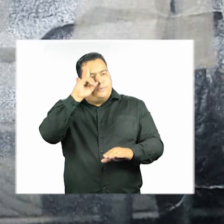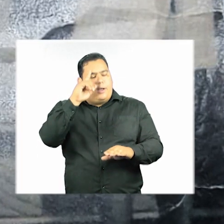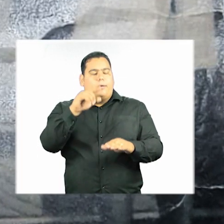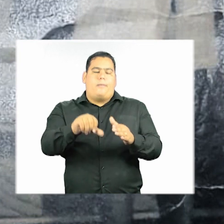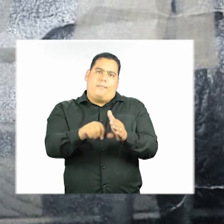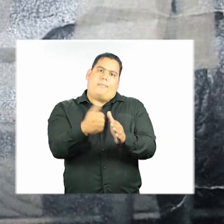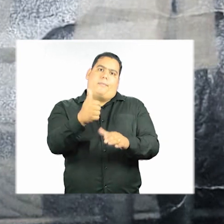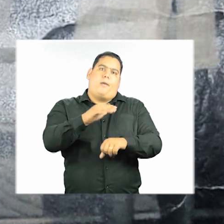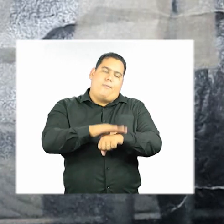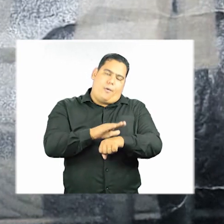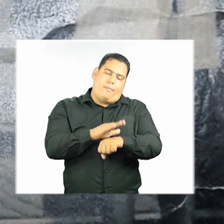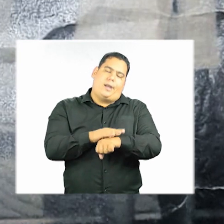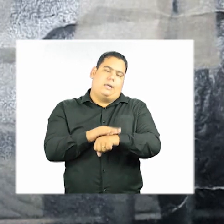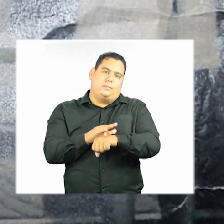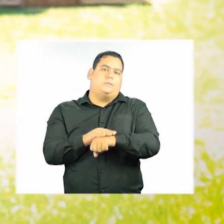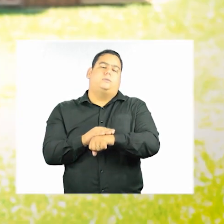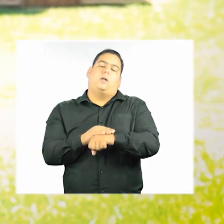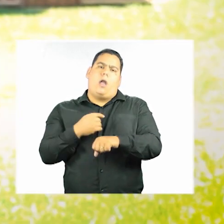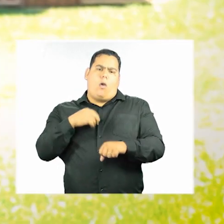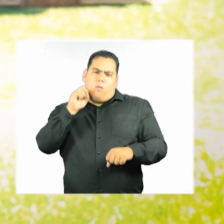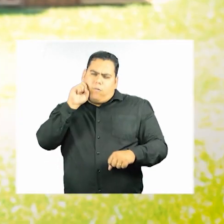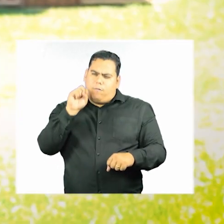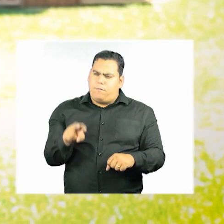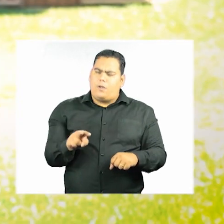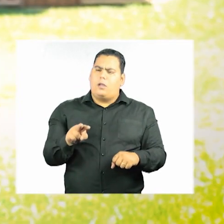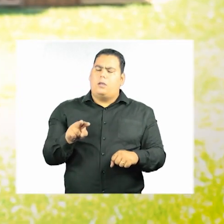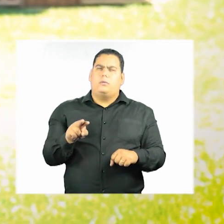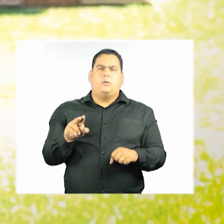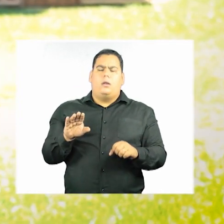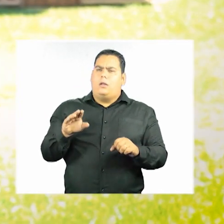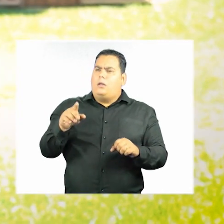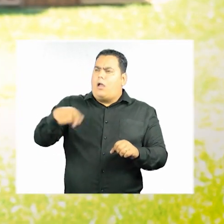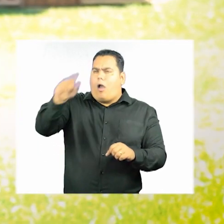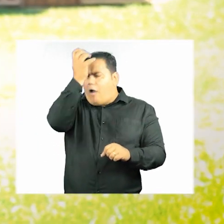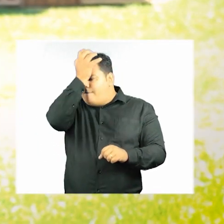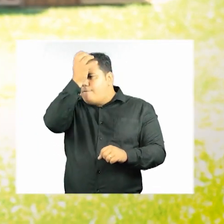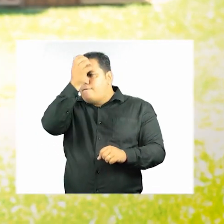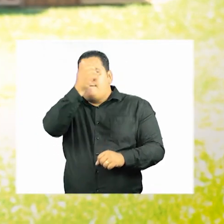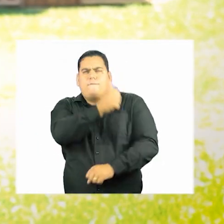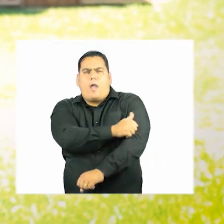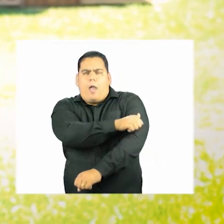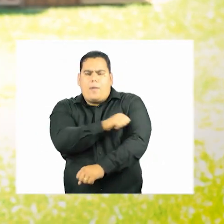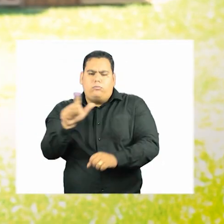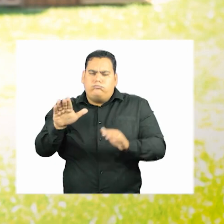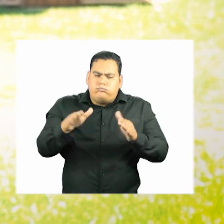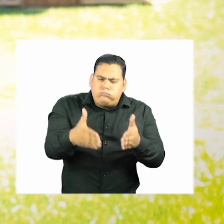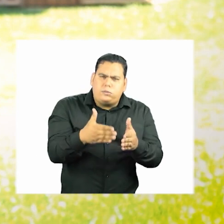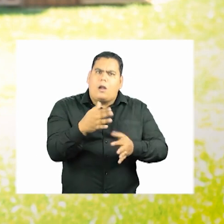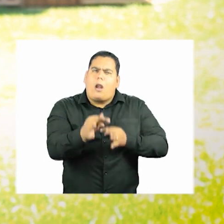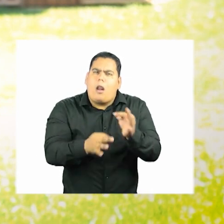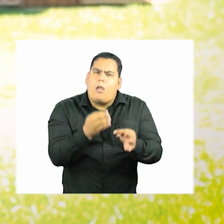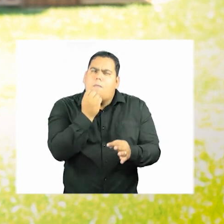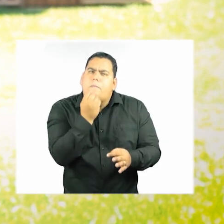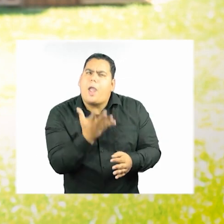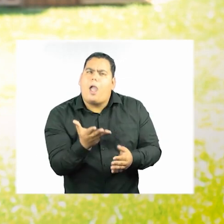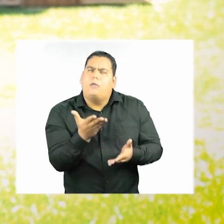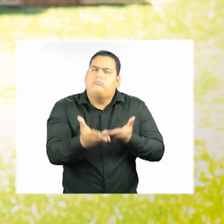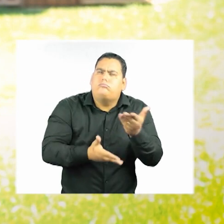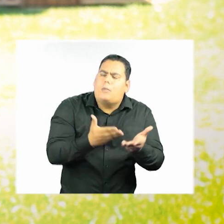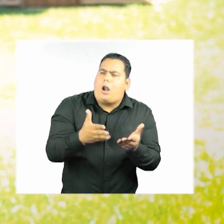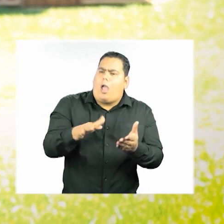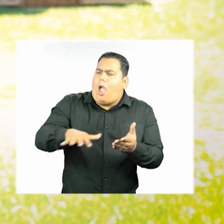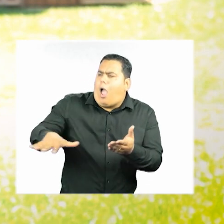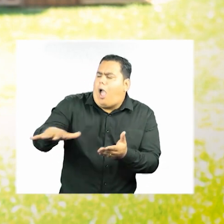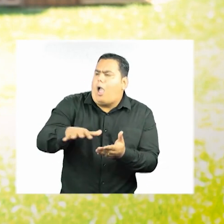primeiros momentos. E vi a dedicação daqueles enfermeiros com ela, a dedicação do